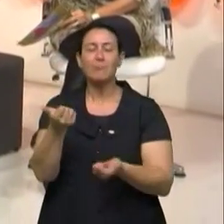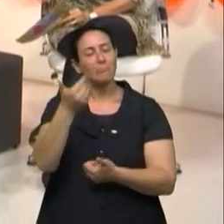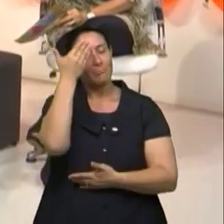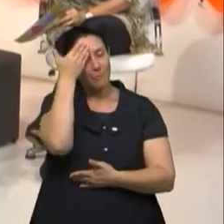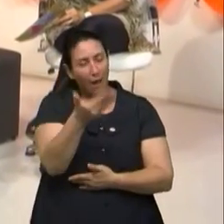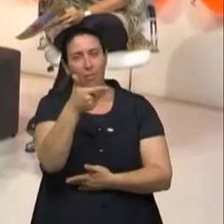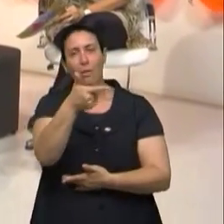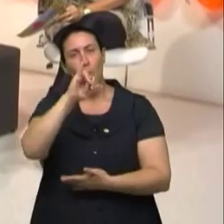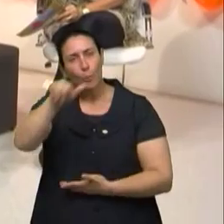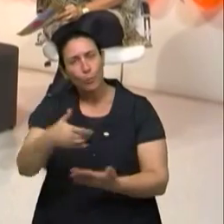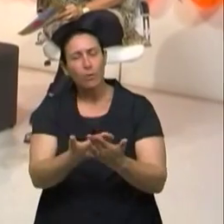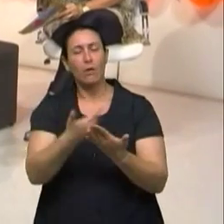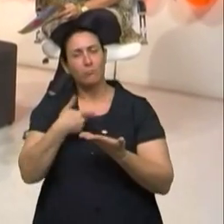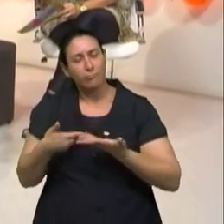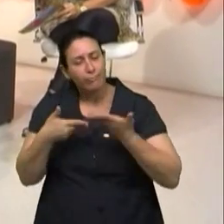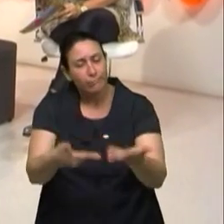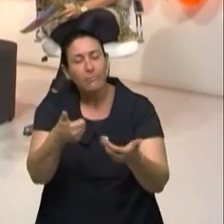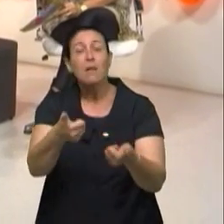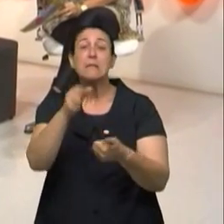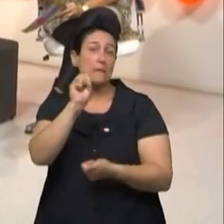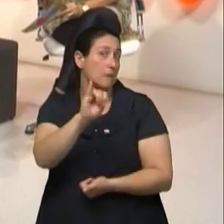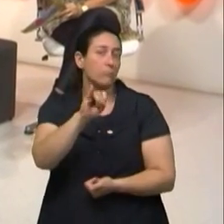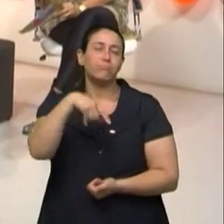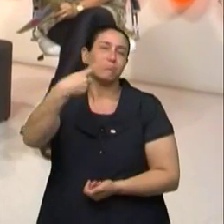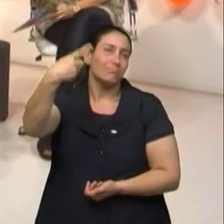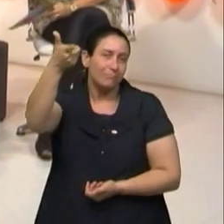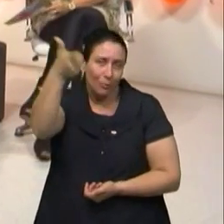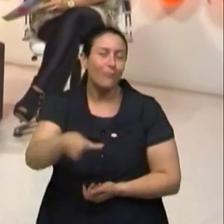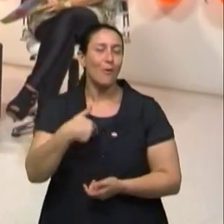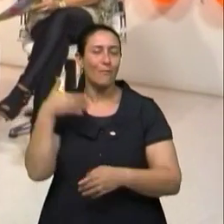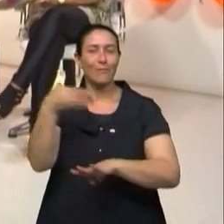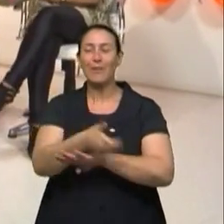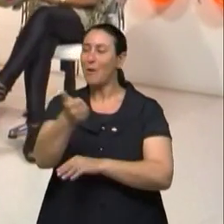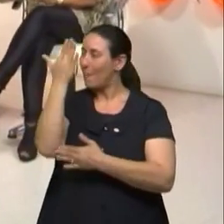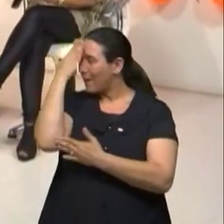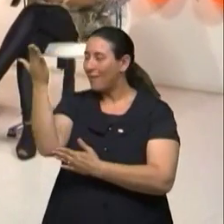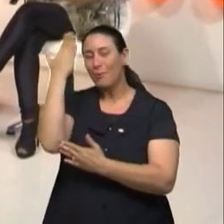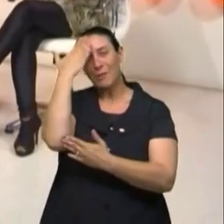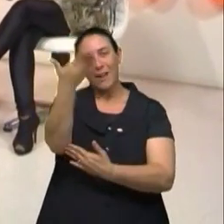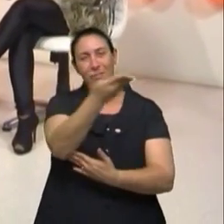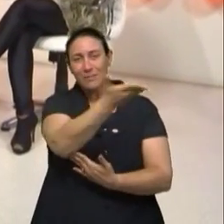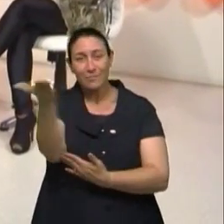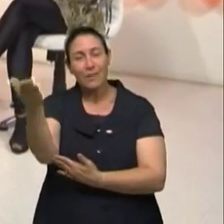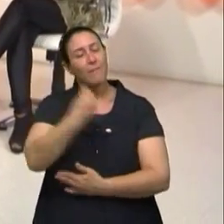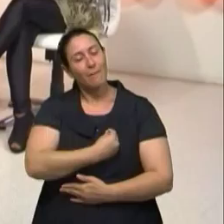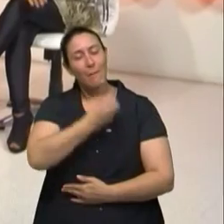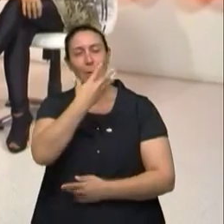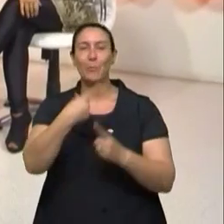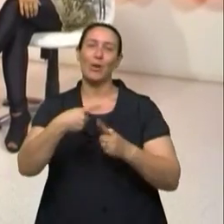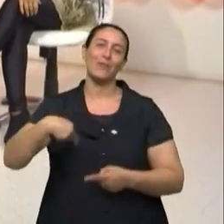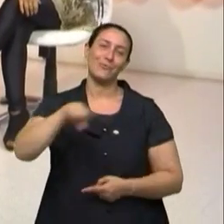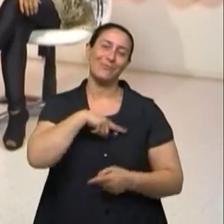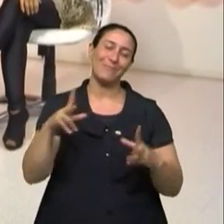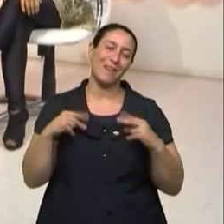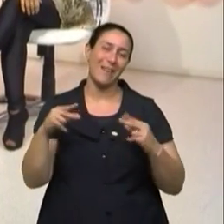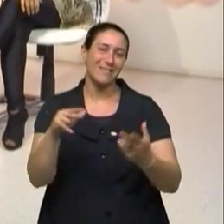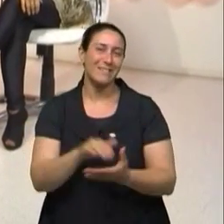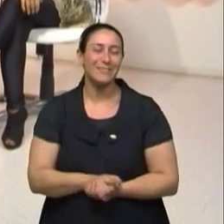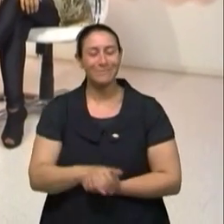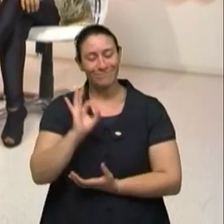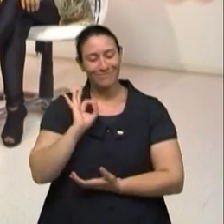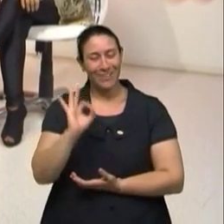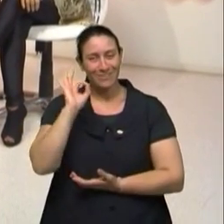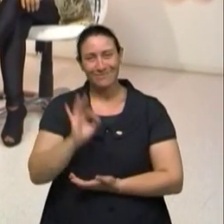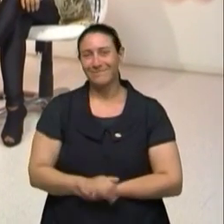oportunidade. Com certeza, se tiver mais vezes, darei aqui. Muito obrigada. Obrigada a vocês. E viva bem, porque a gente merece, né?